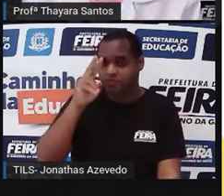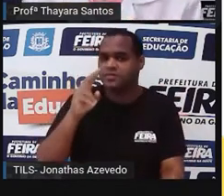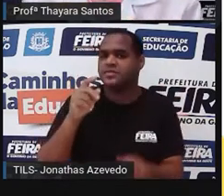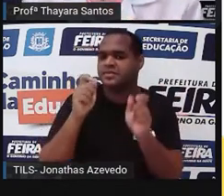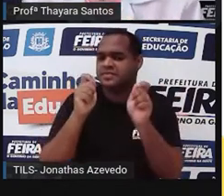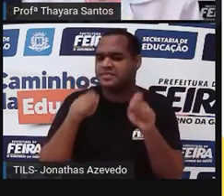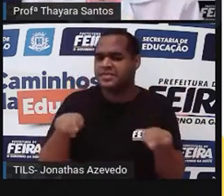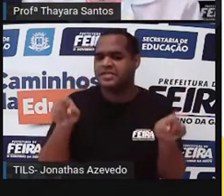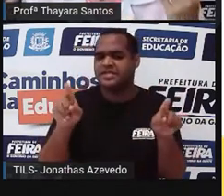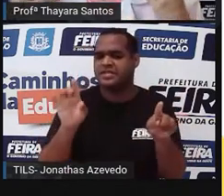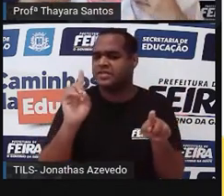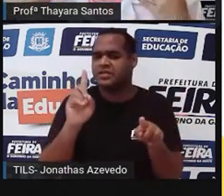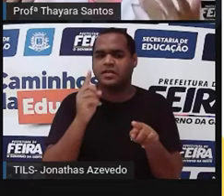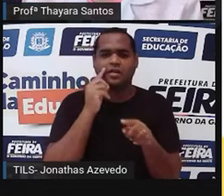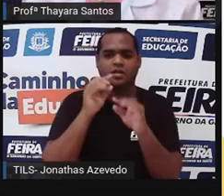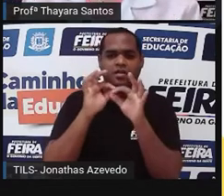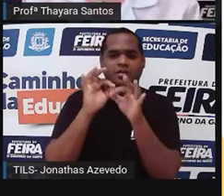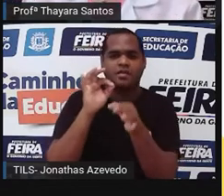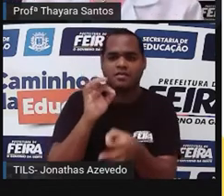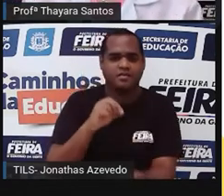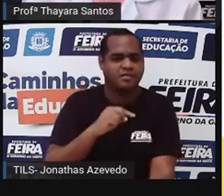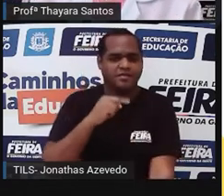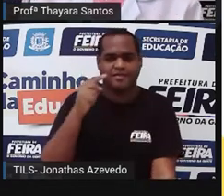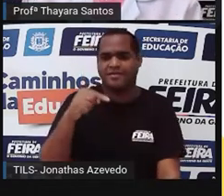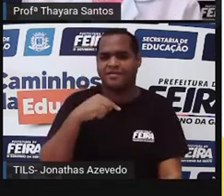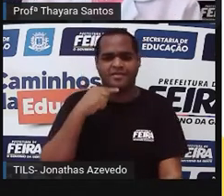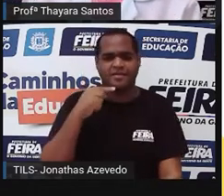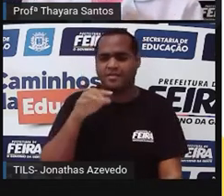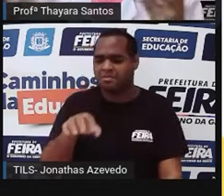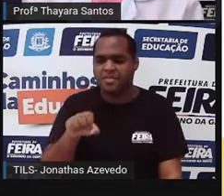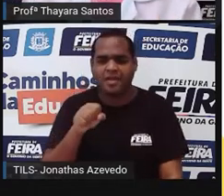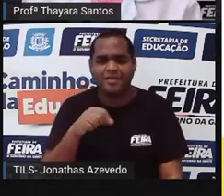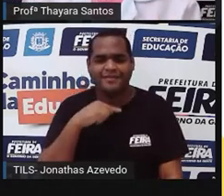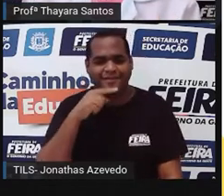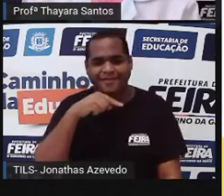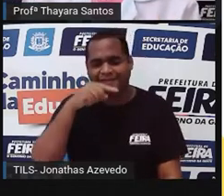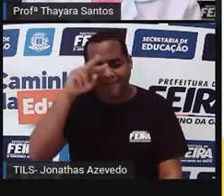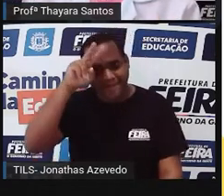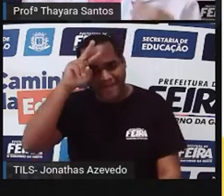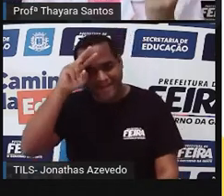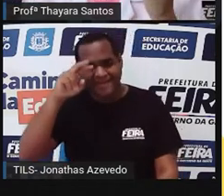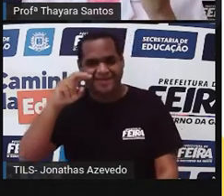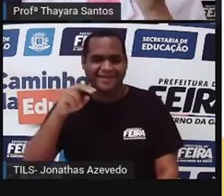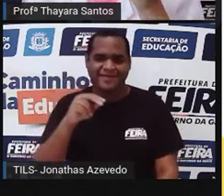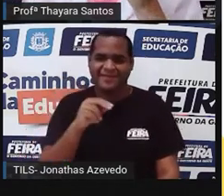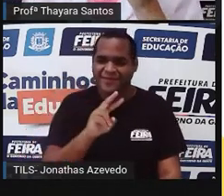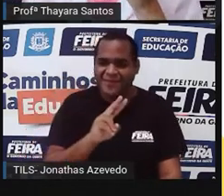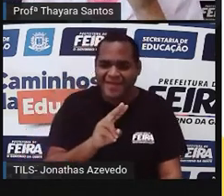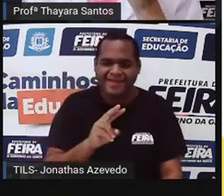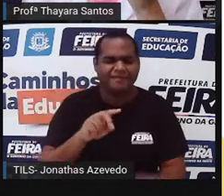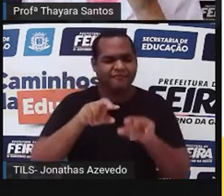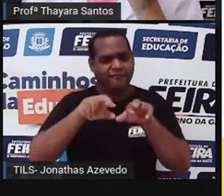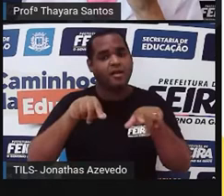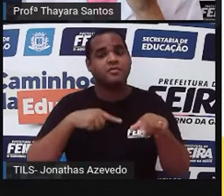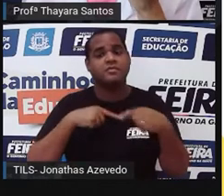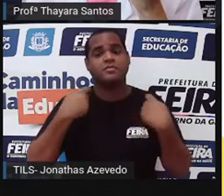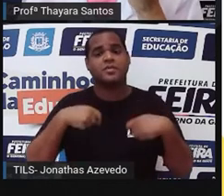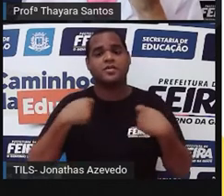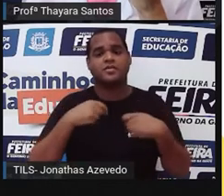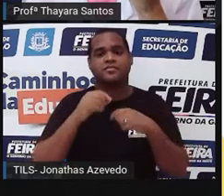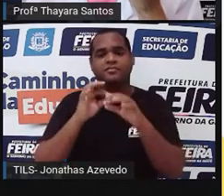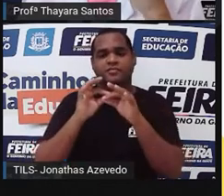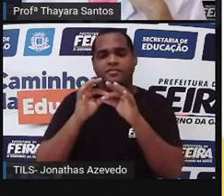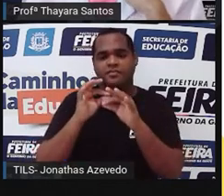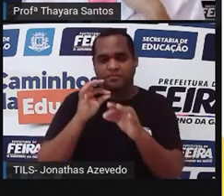bico grande, comprido. Porque ele não vai nem conseguir pegar o inseto se ele tivesse bico muito grande. Então, ele precisa de um bico mais curto, como